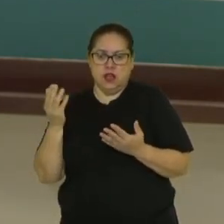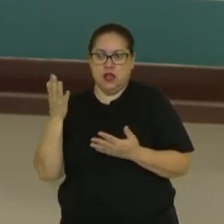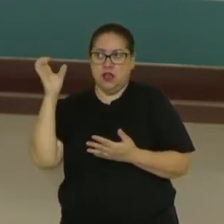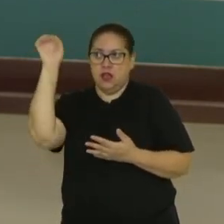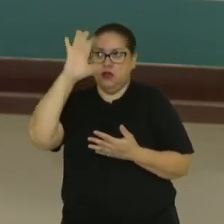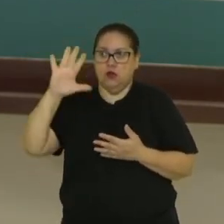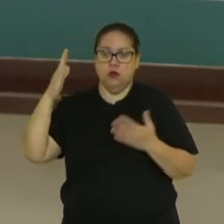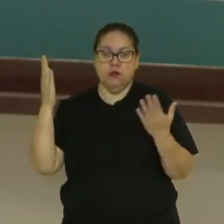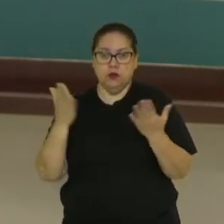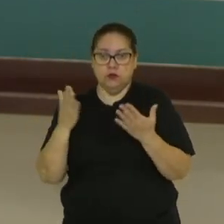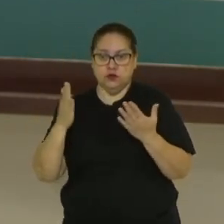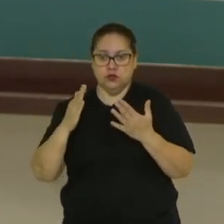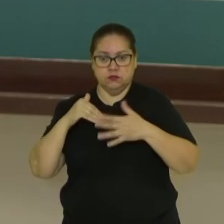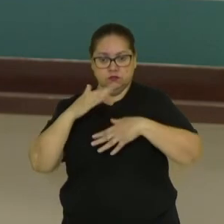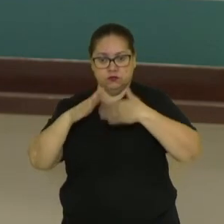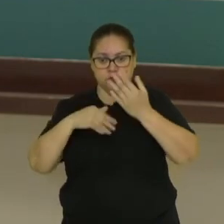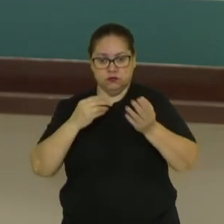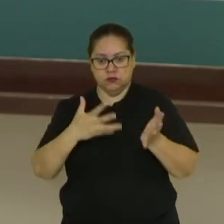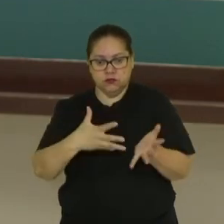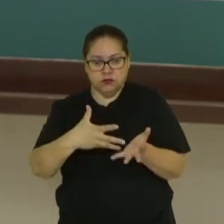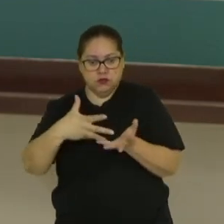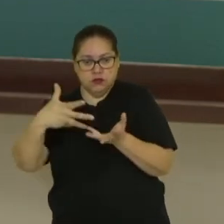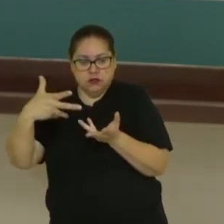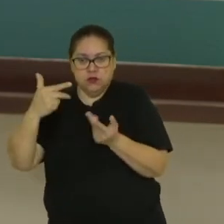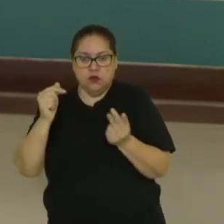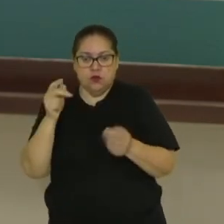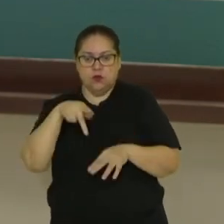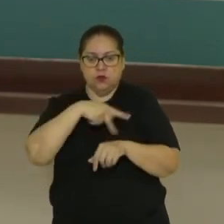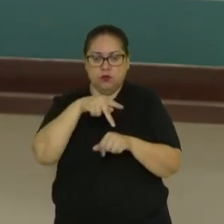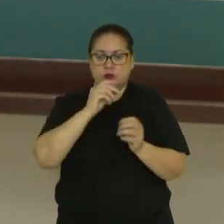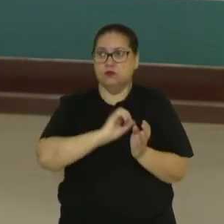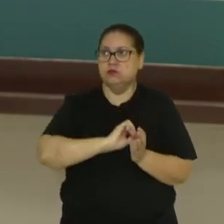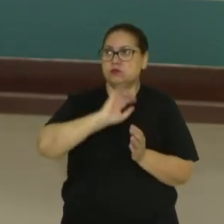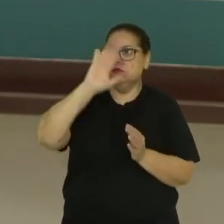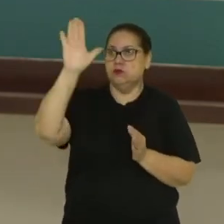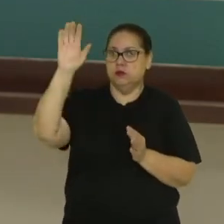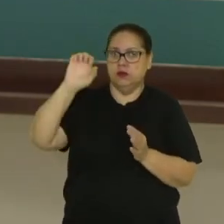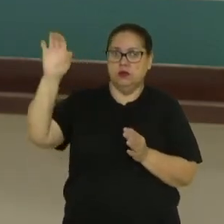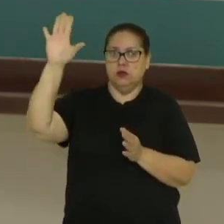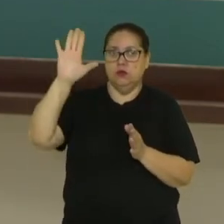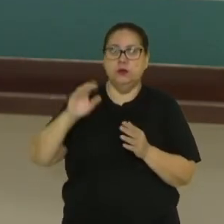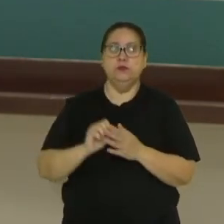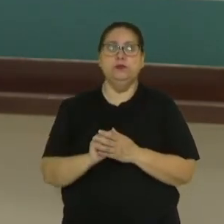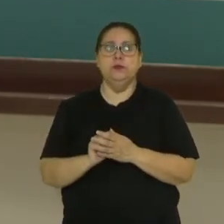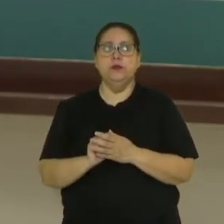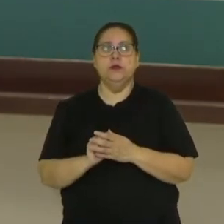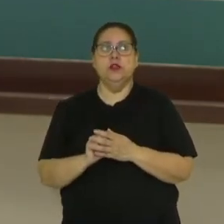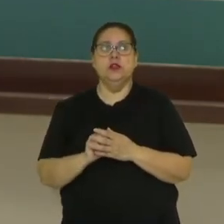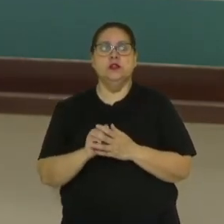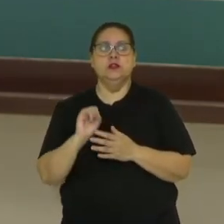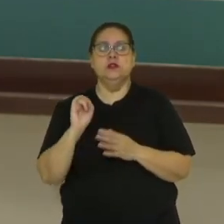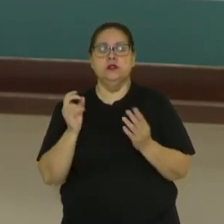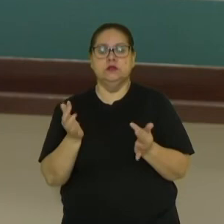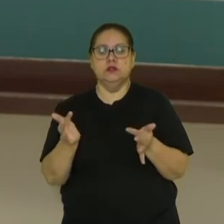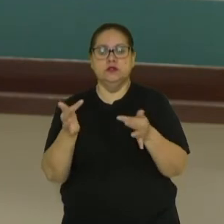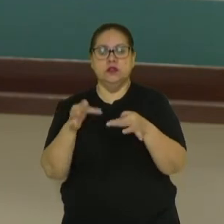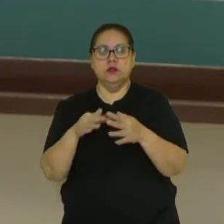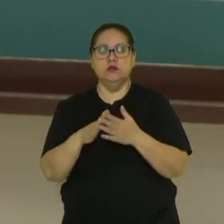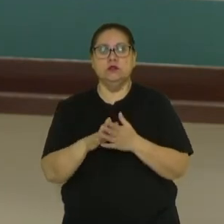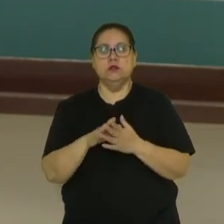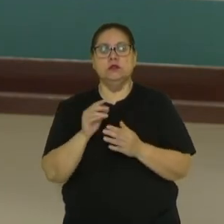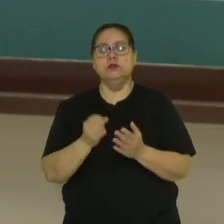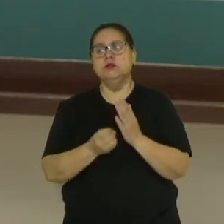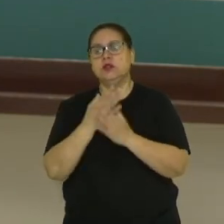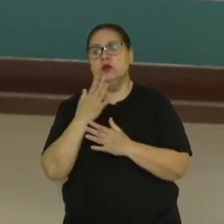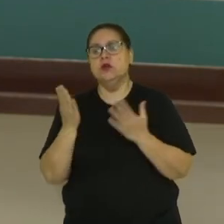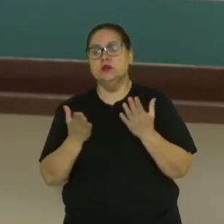está desenvolvida. E isso atrai imigrantes de vários lugares do mundo, ok? E, para a gente ir encerrando aqui, podemos